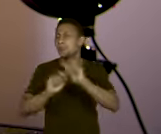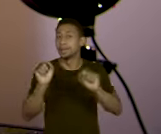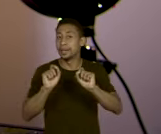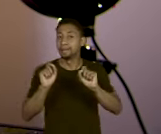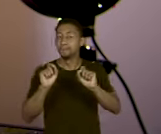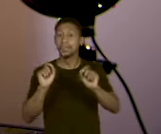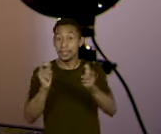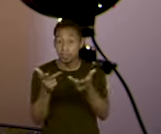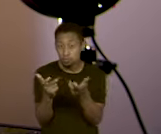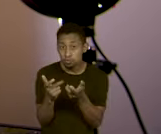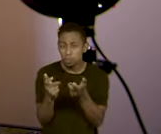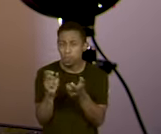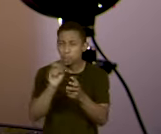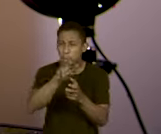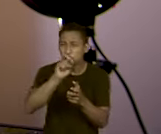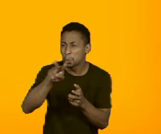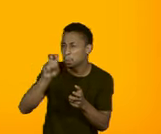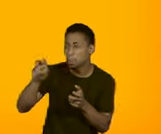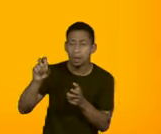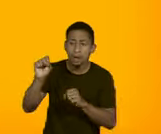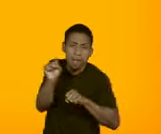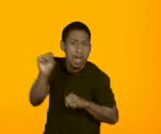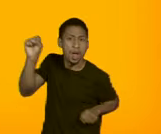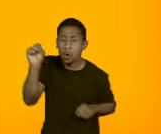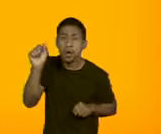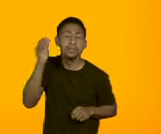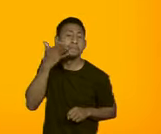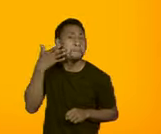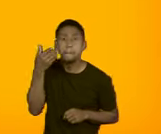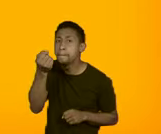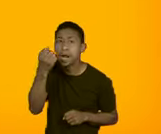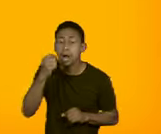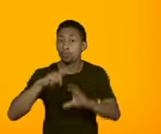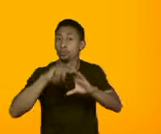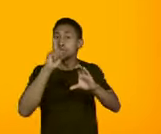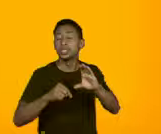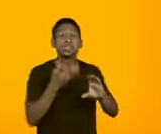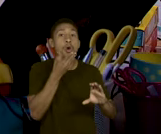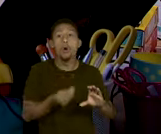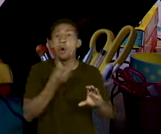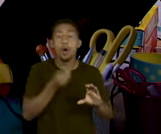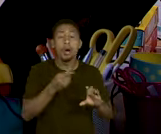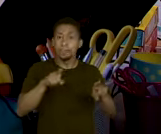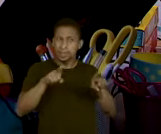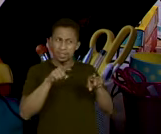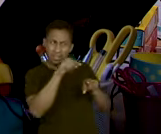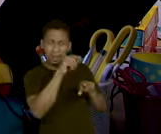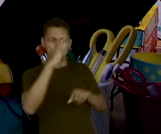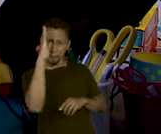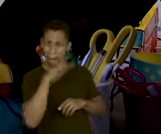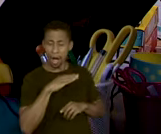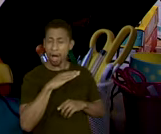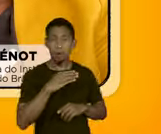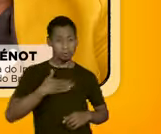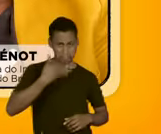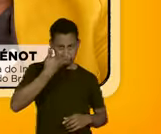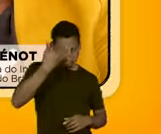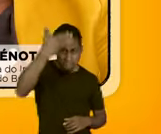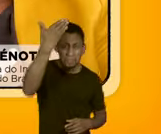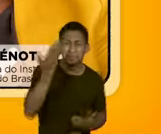jogo, os heróis eram todos brancos. Os cientistas eram todos homens e os vilões eram todos árabes.